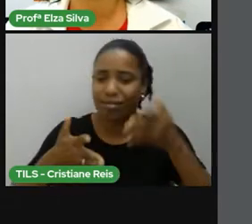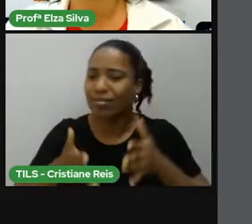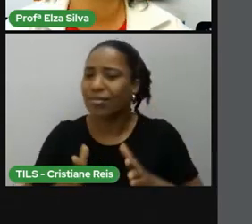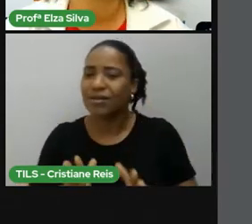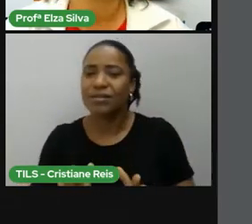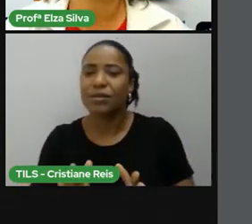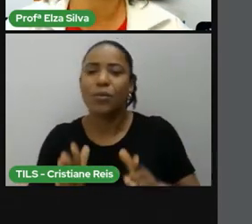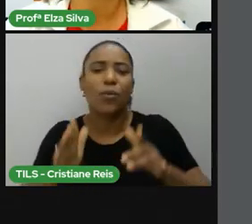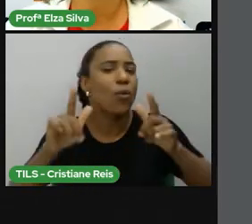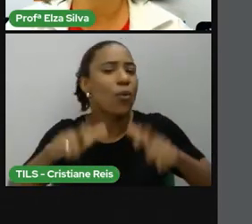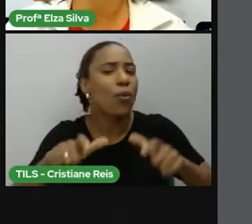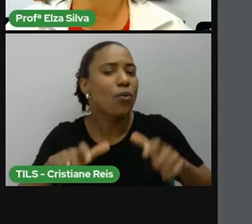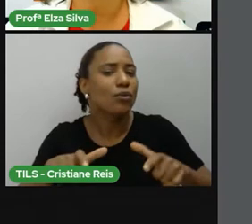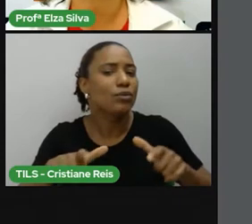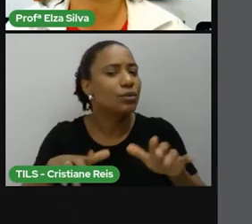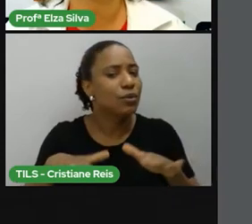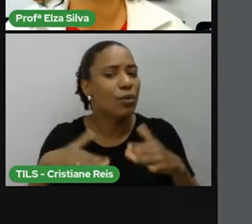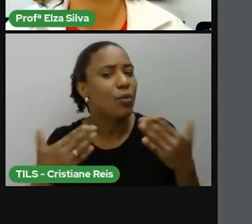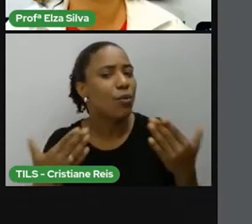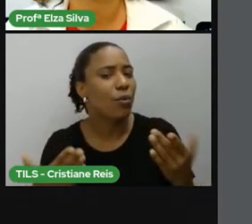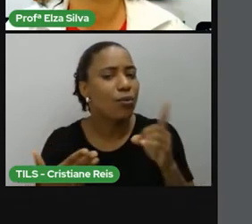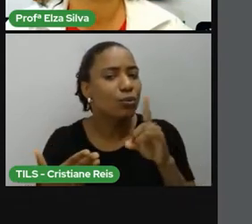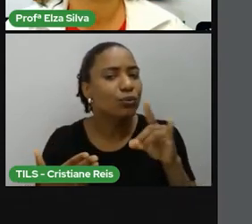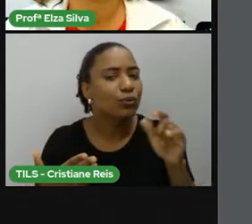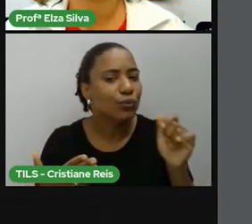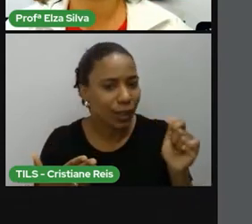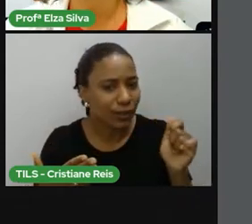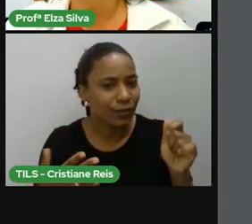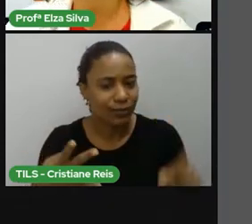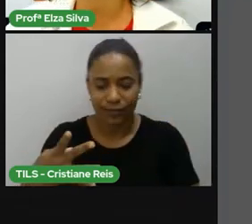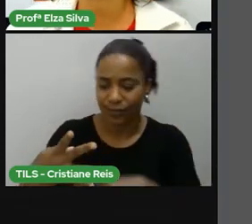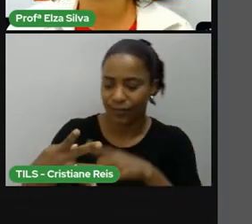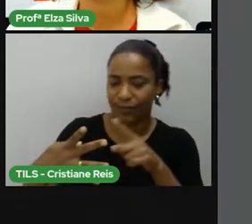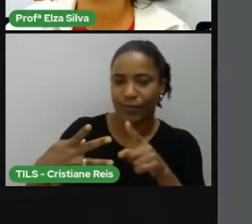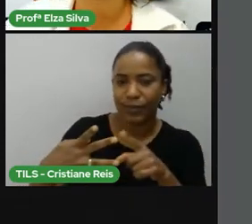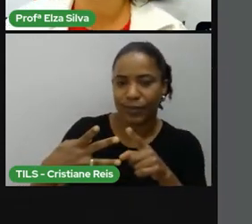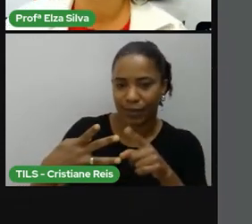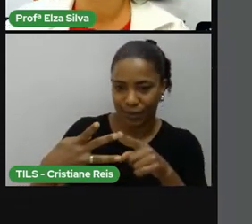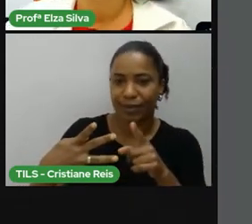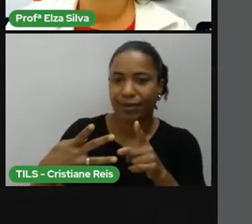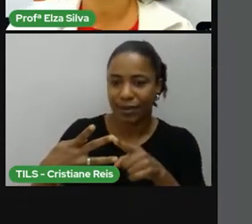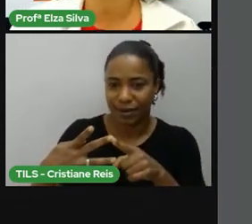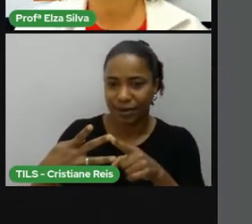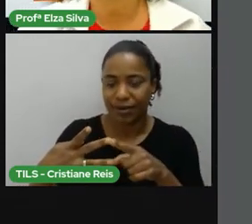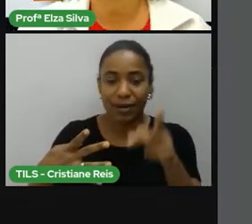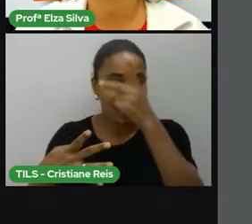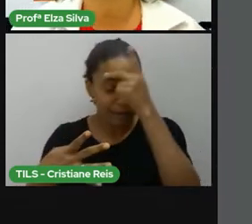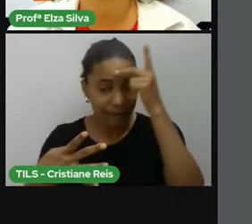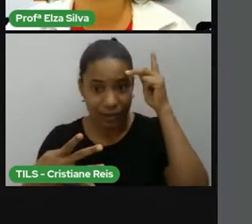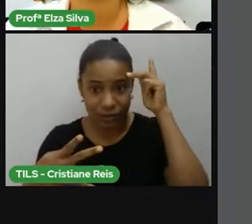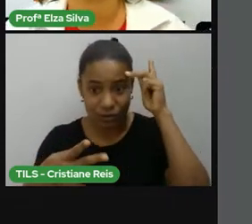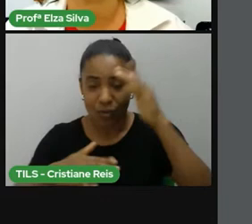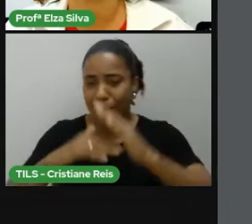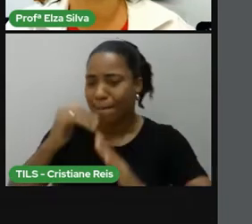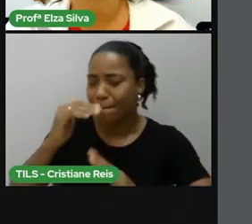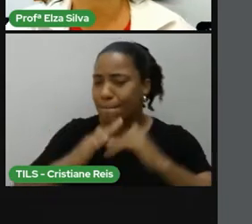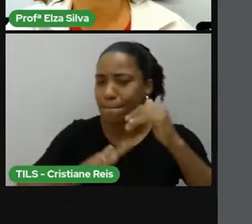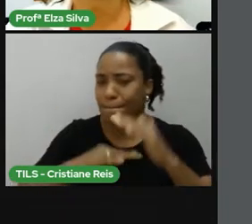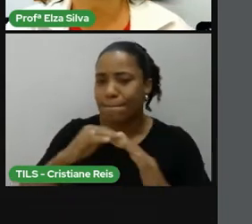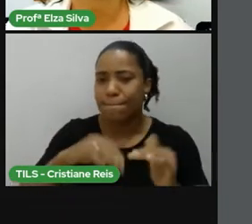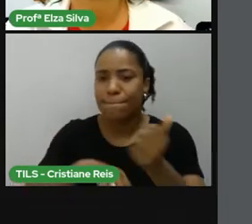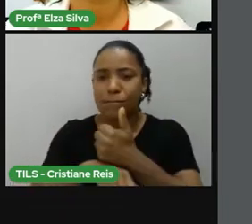Qual a profissão que essa pessoa desempenhou?